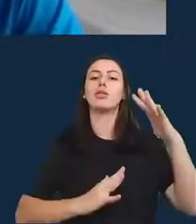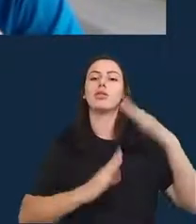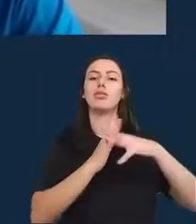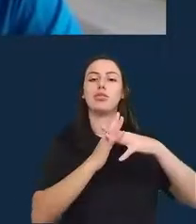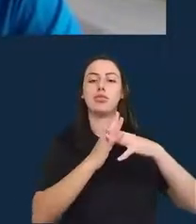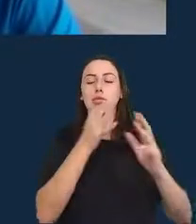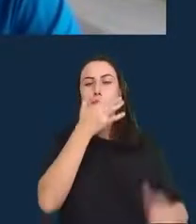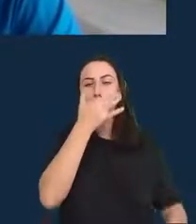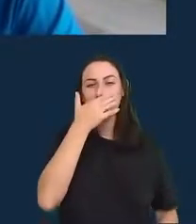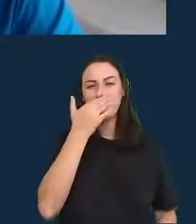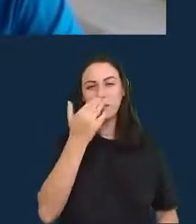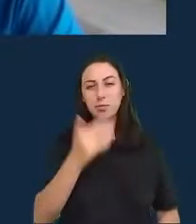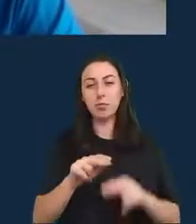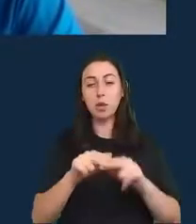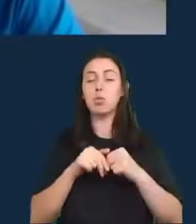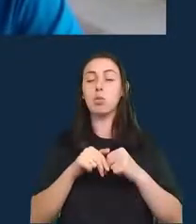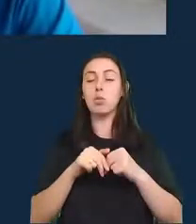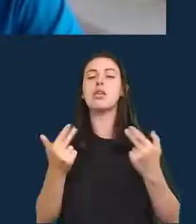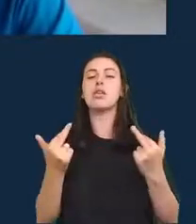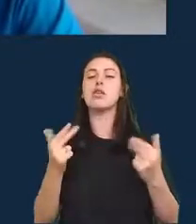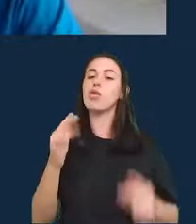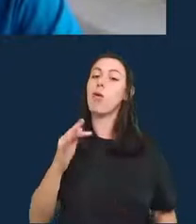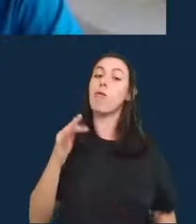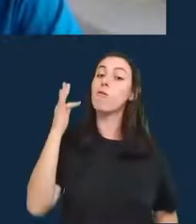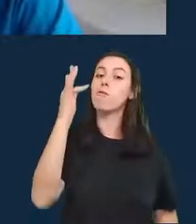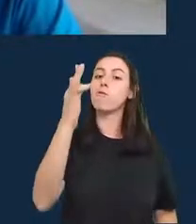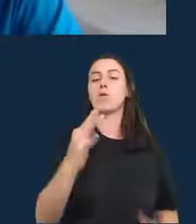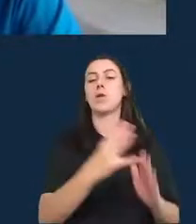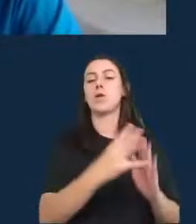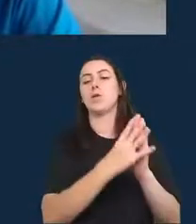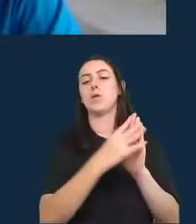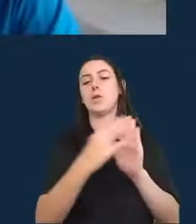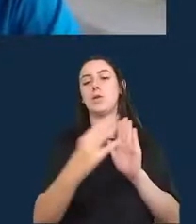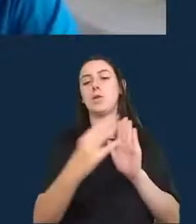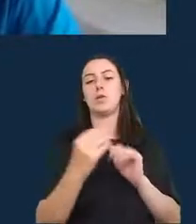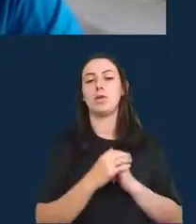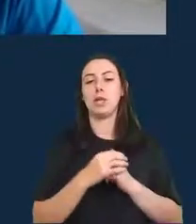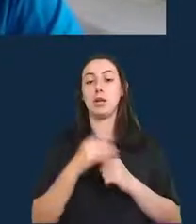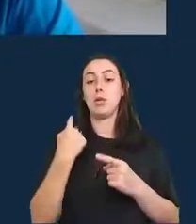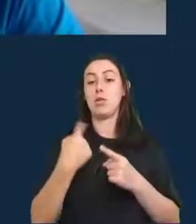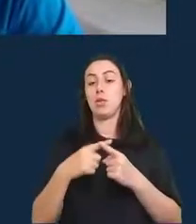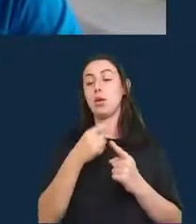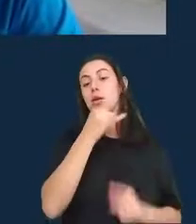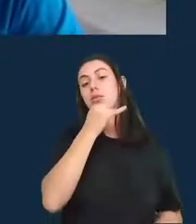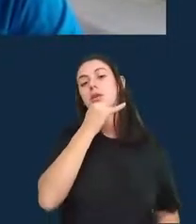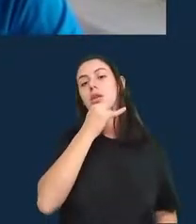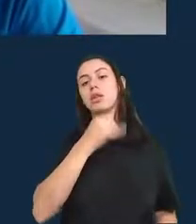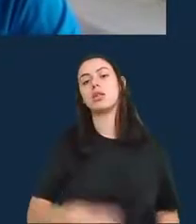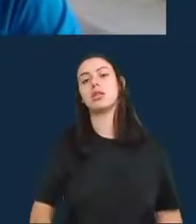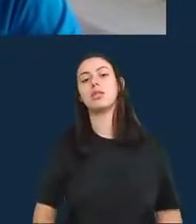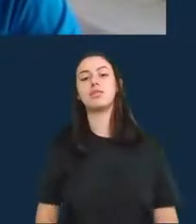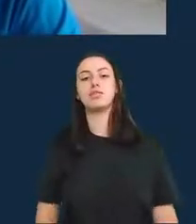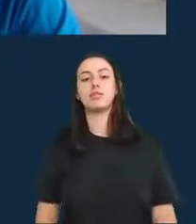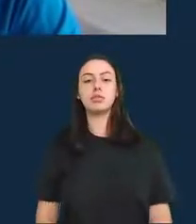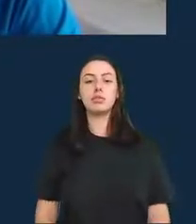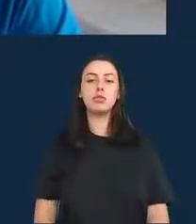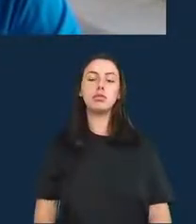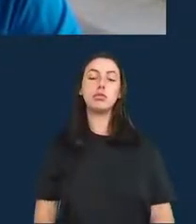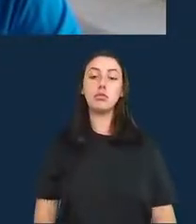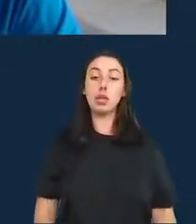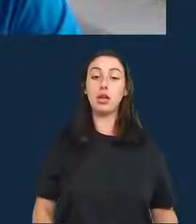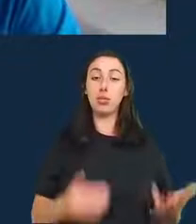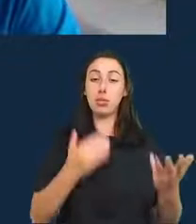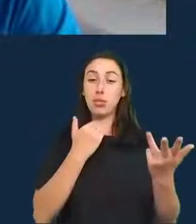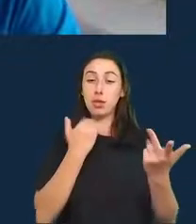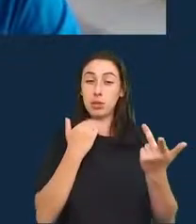um bug, porque essas estimativas, essas mortes em excesso vão ser